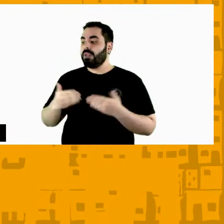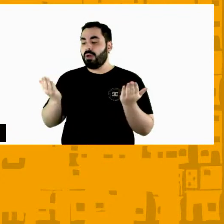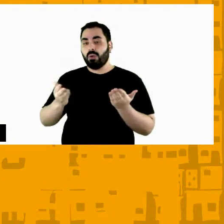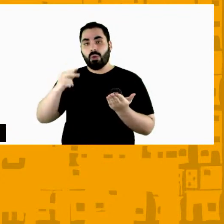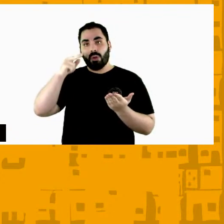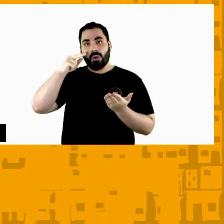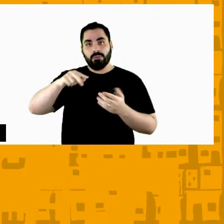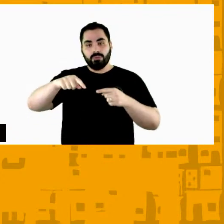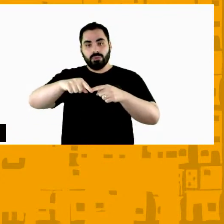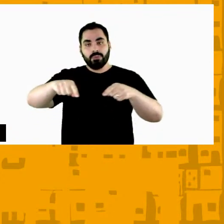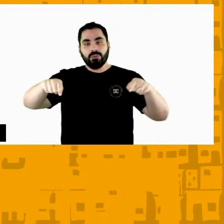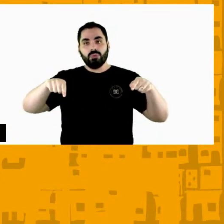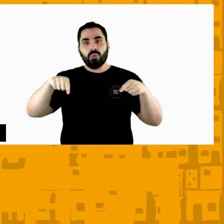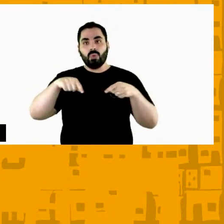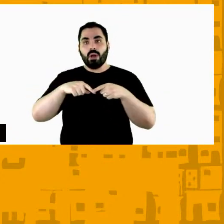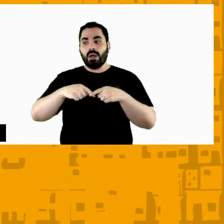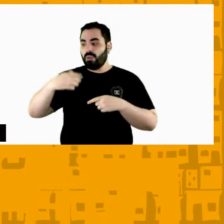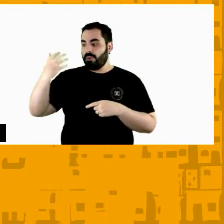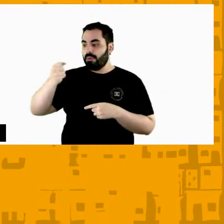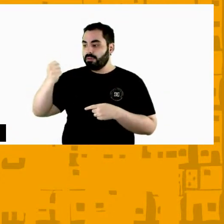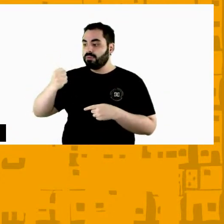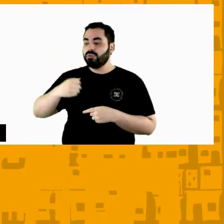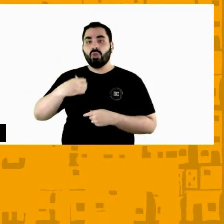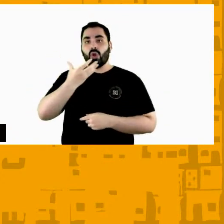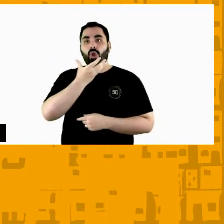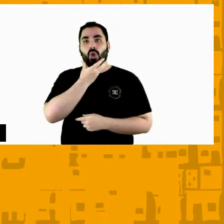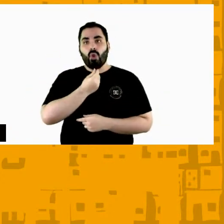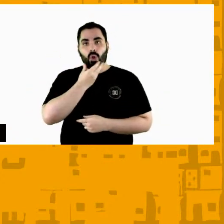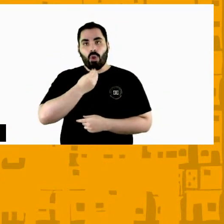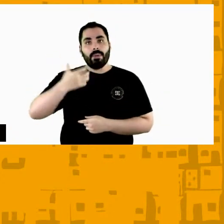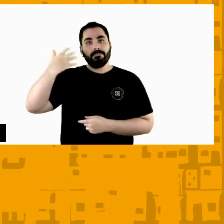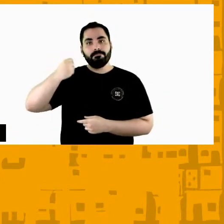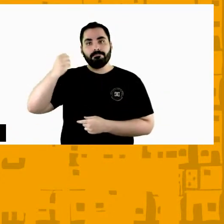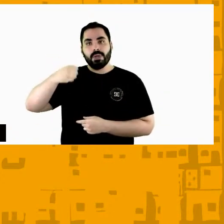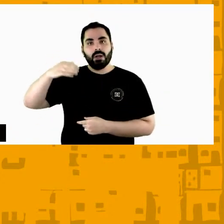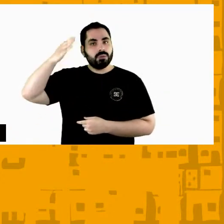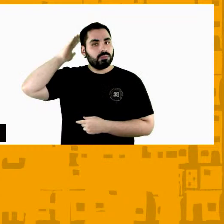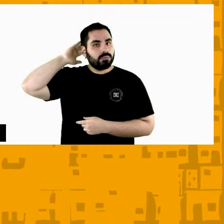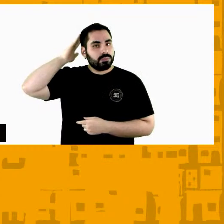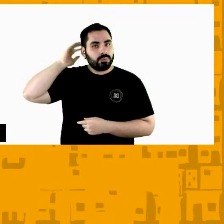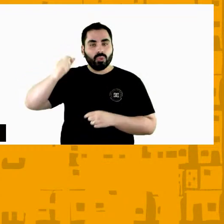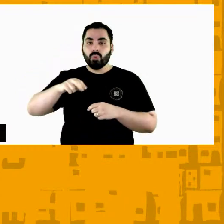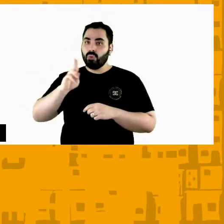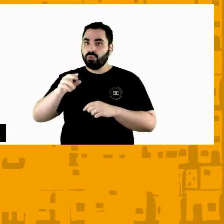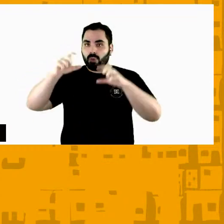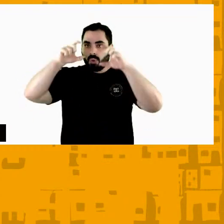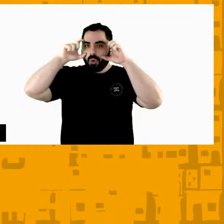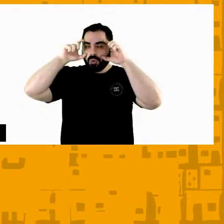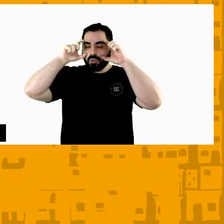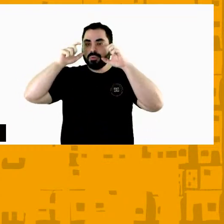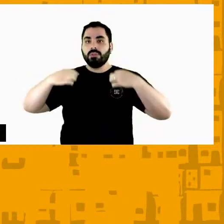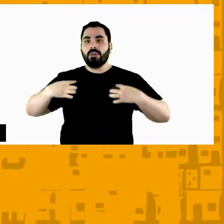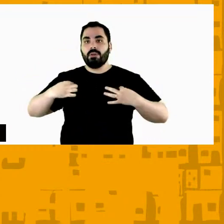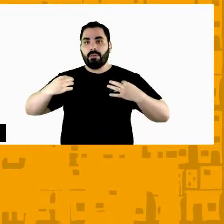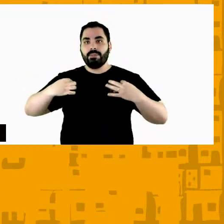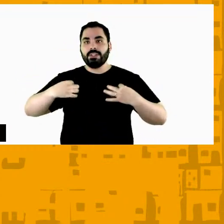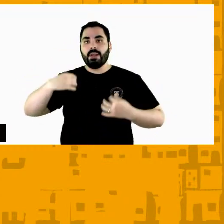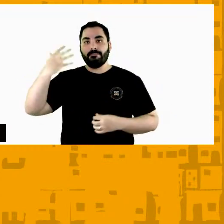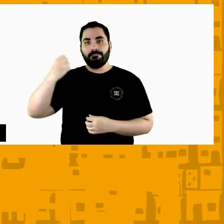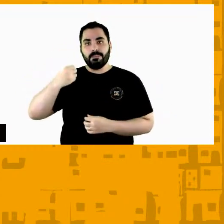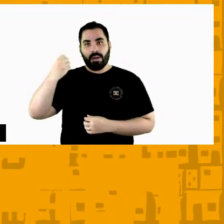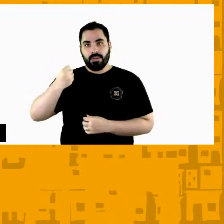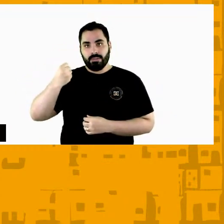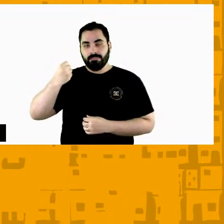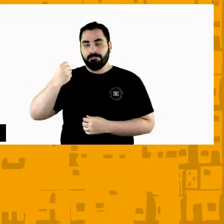sou homem, branco, uso óculos, cabelos pretos, curtos e visto uma camisa branca. Comigo